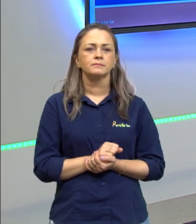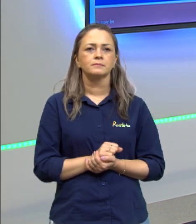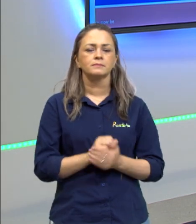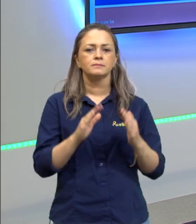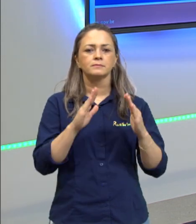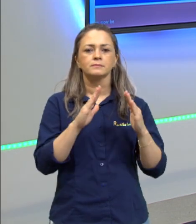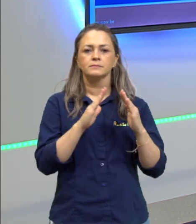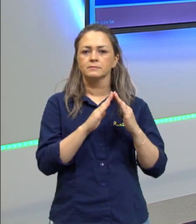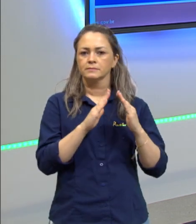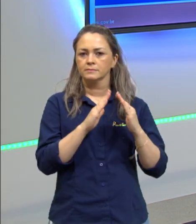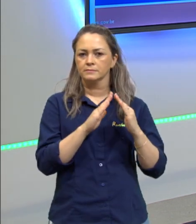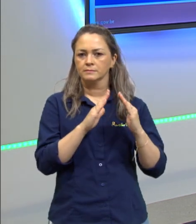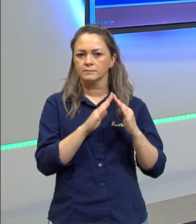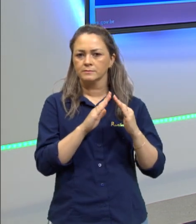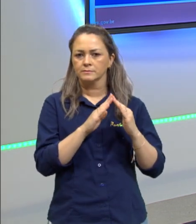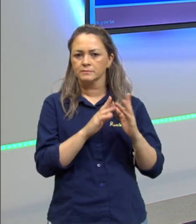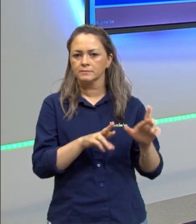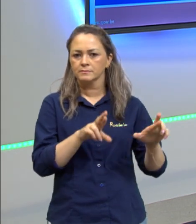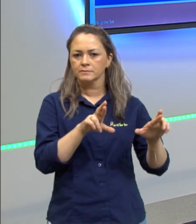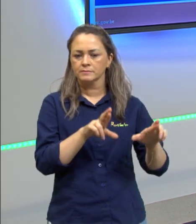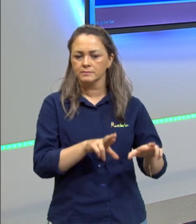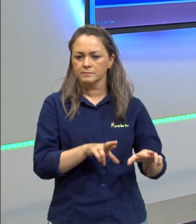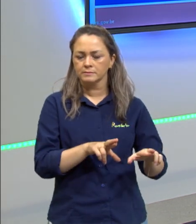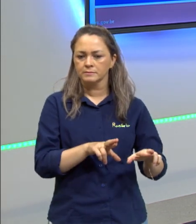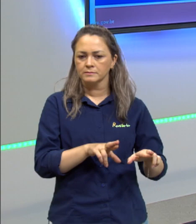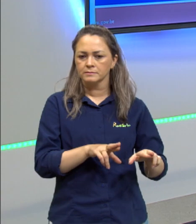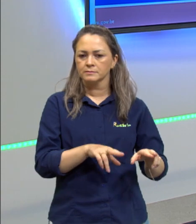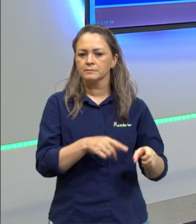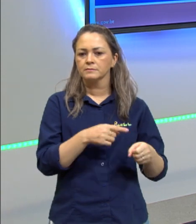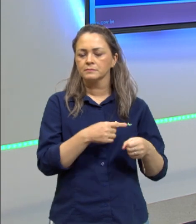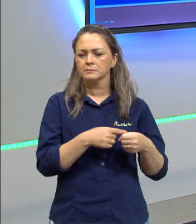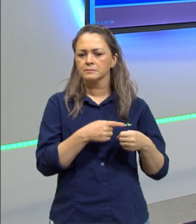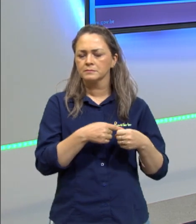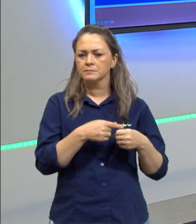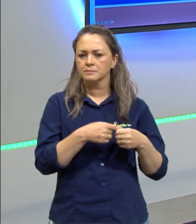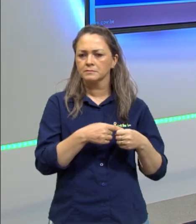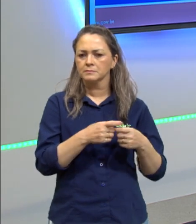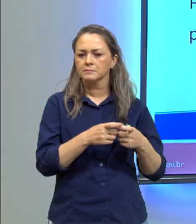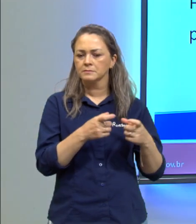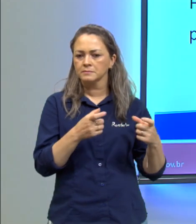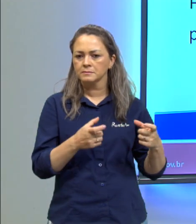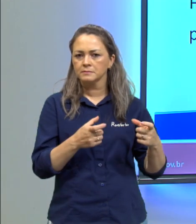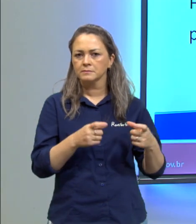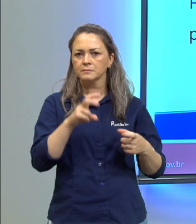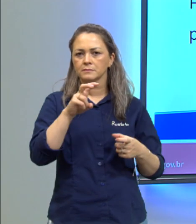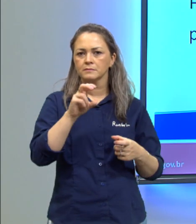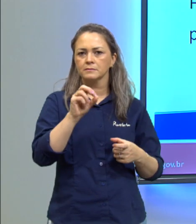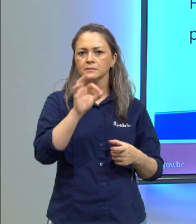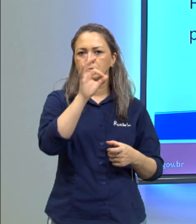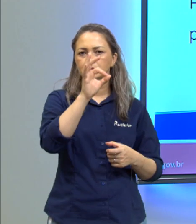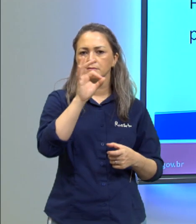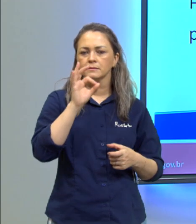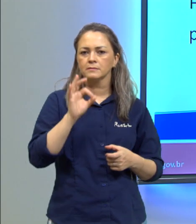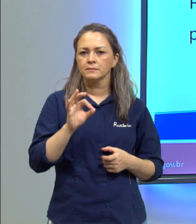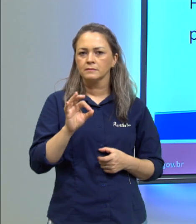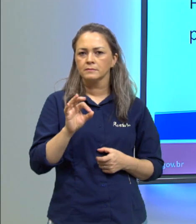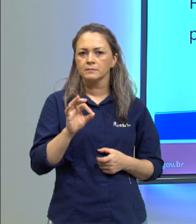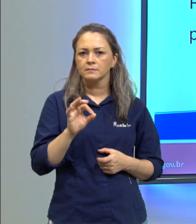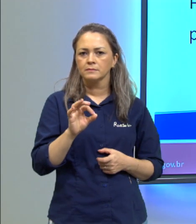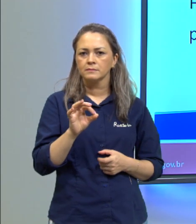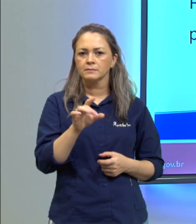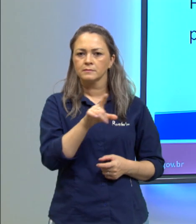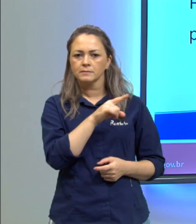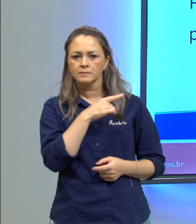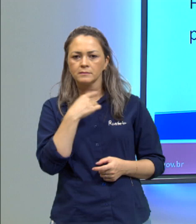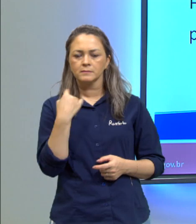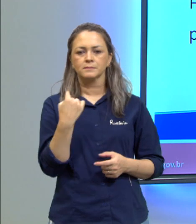morador de uma região metropolitana tem 50% de probabilidade de atrasar